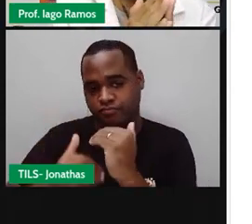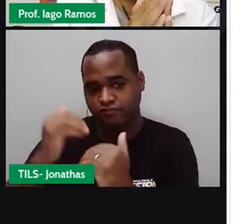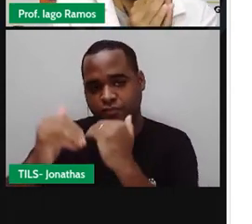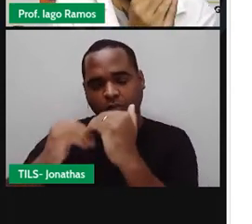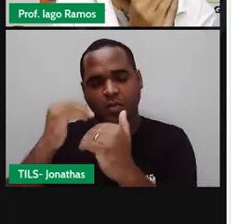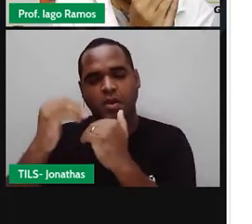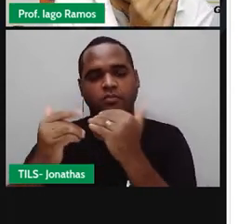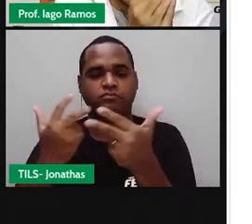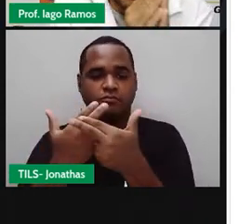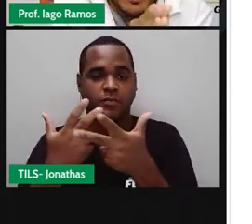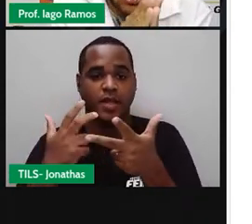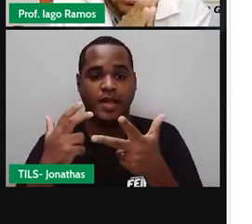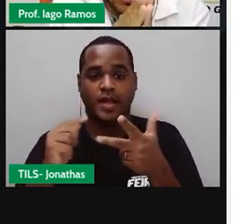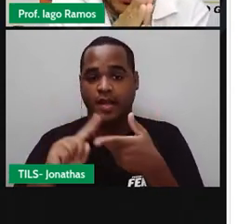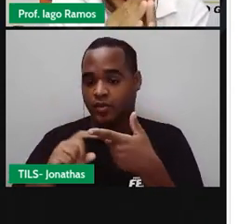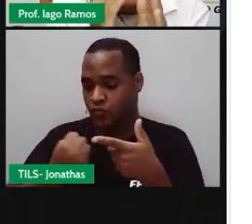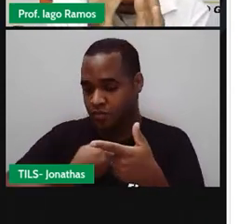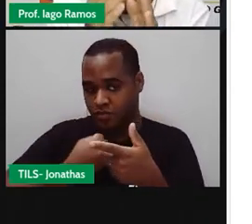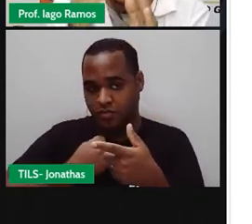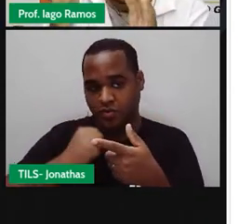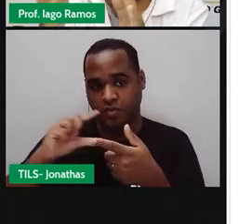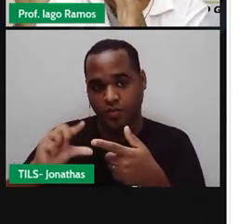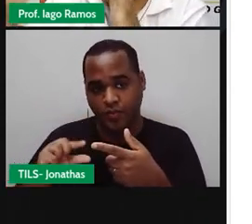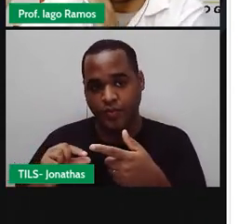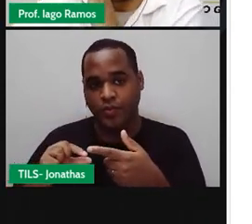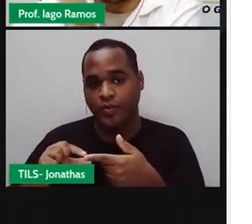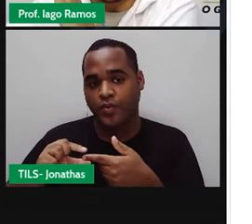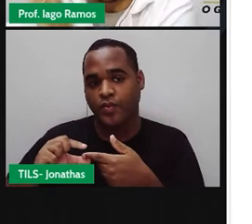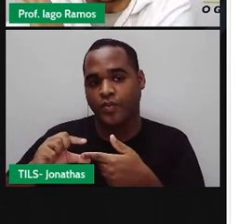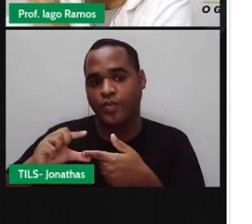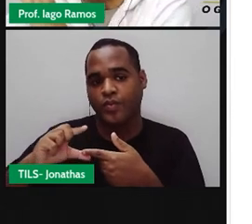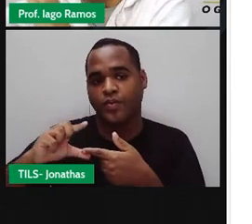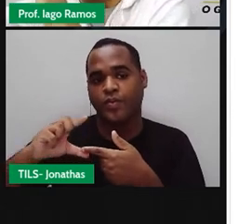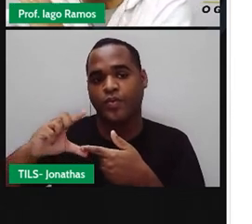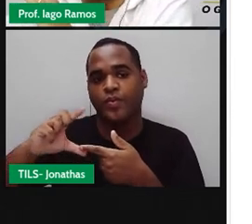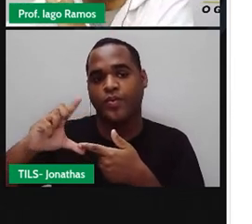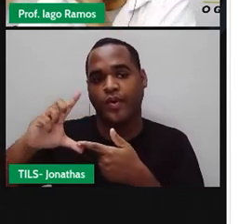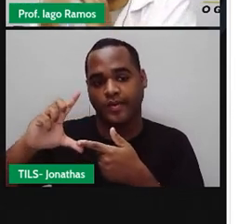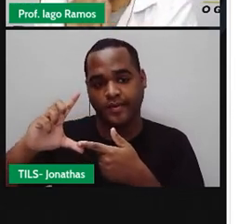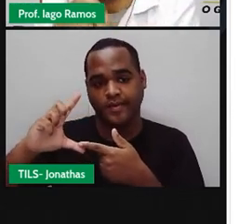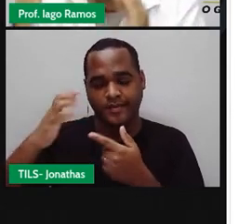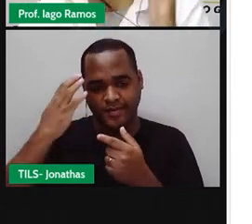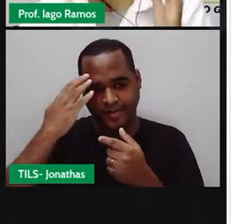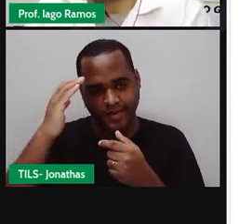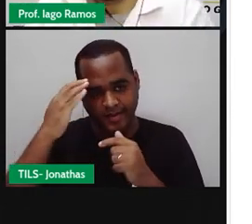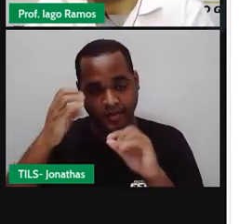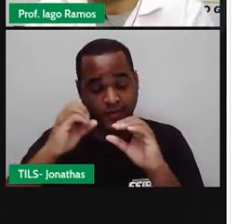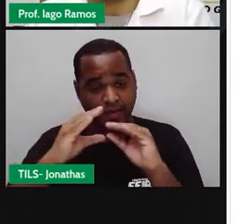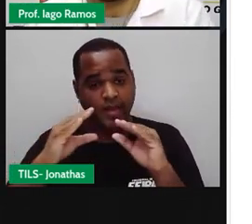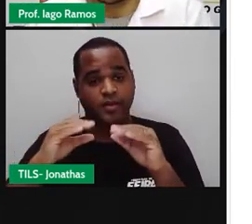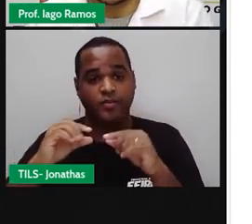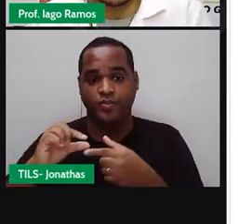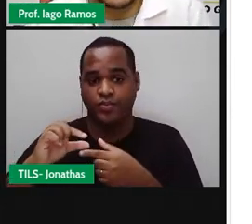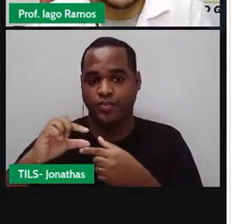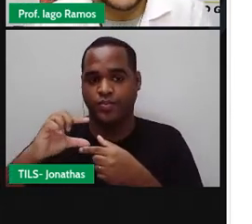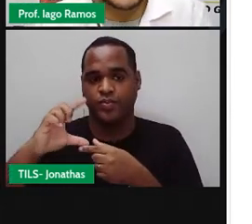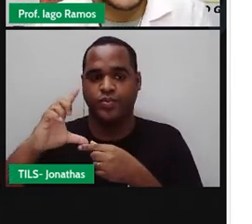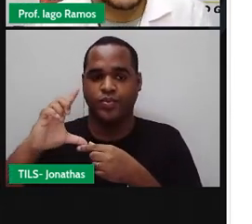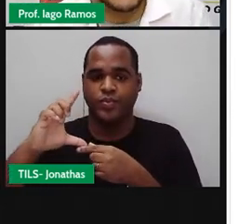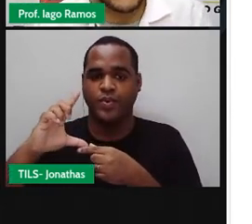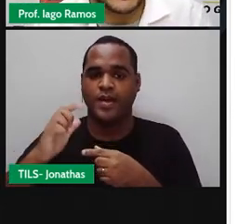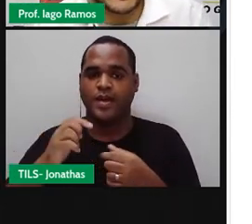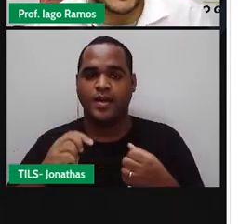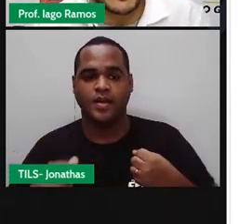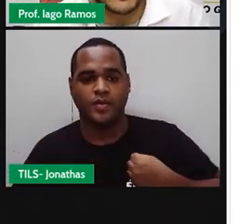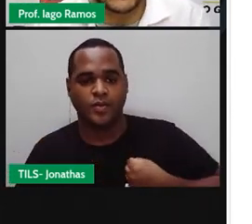a gente tem que pegar do menor e vai aumentando para ficar cada vez maior, para poder crescer. Então, a gente vai pegar